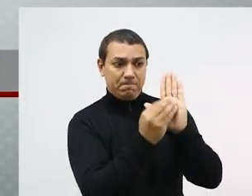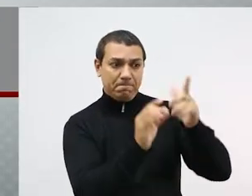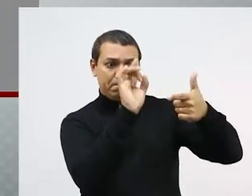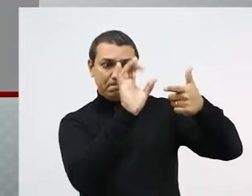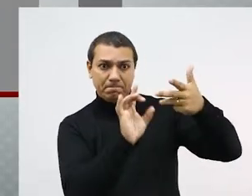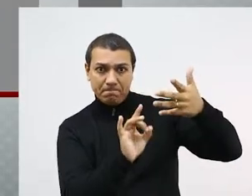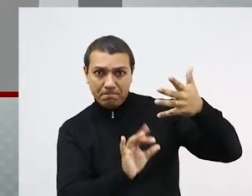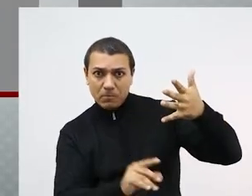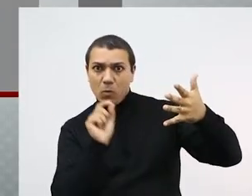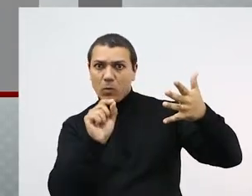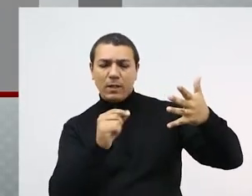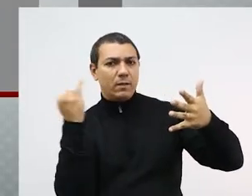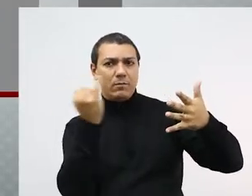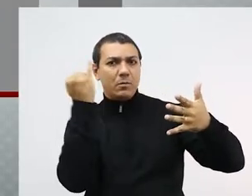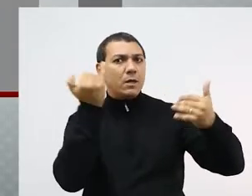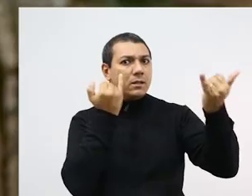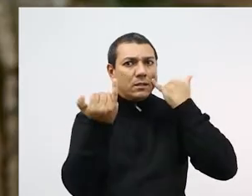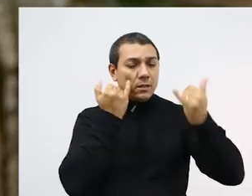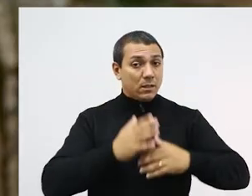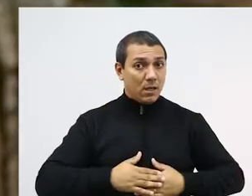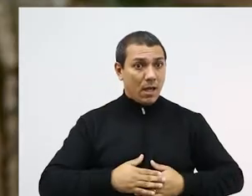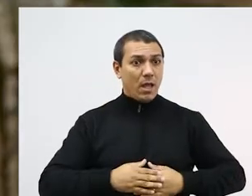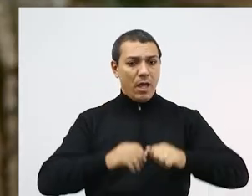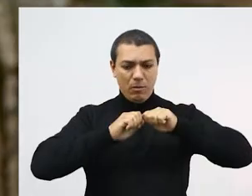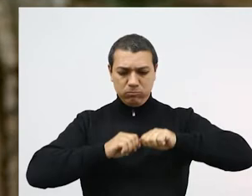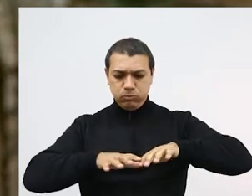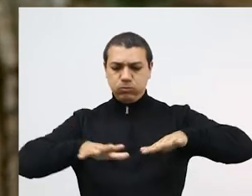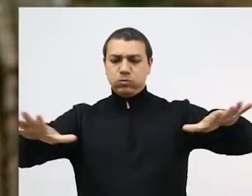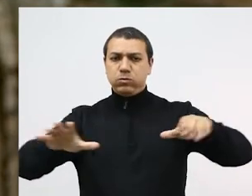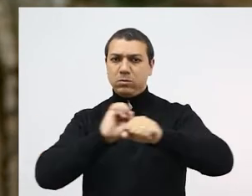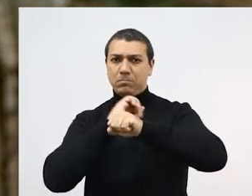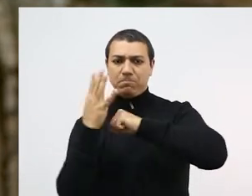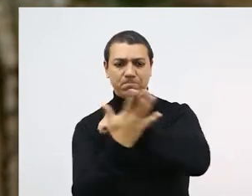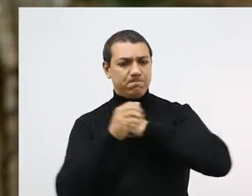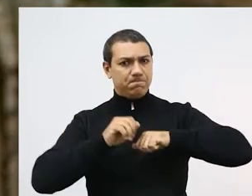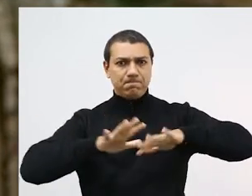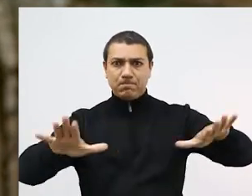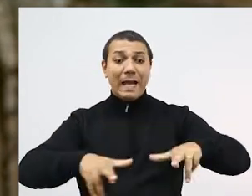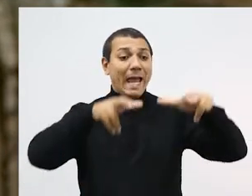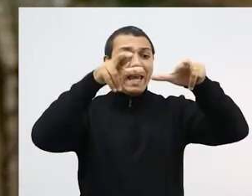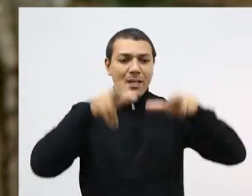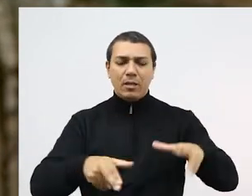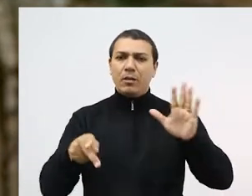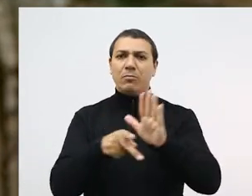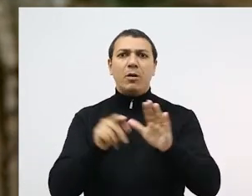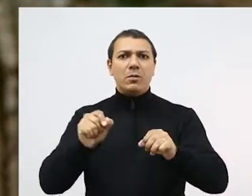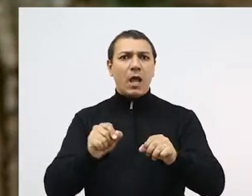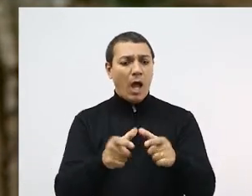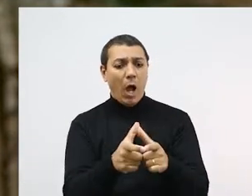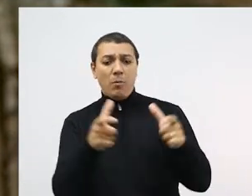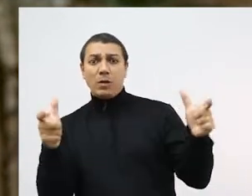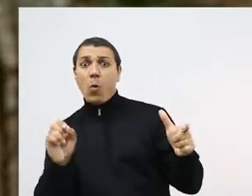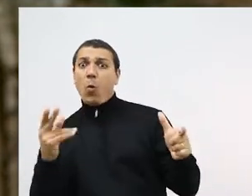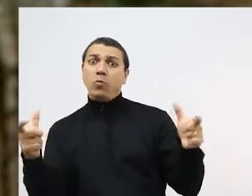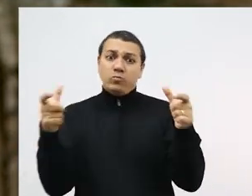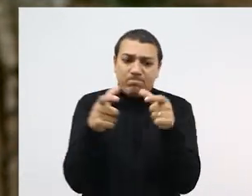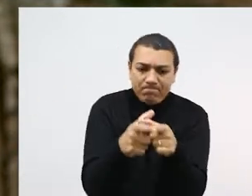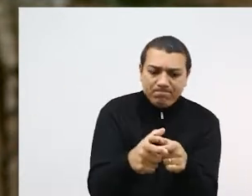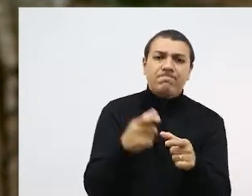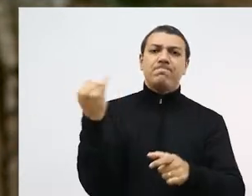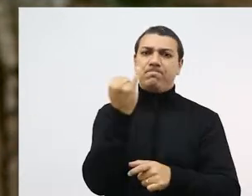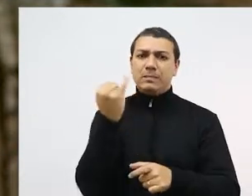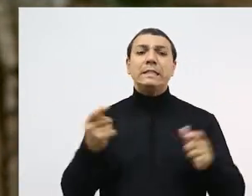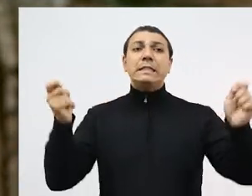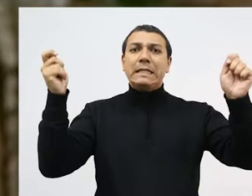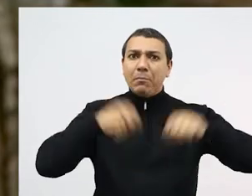critérios que se baseiam em dados. Os principais são o avanço do coronavírus na sua região, se os casos estão aumentando